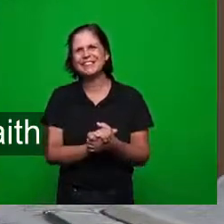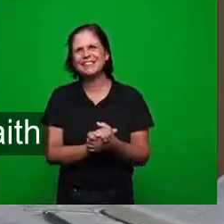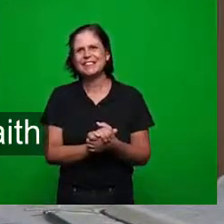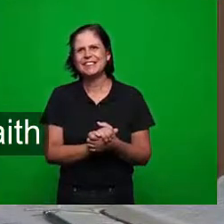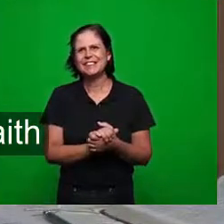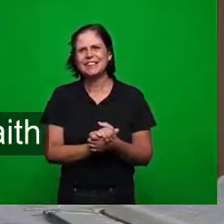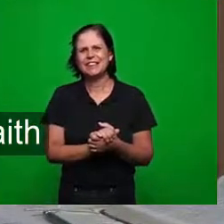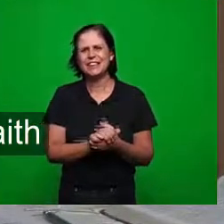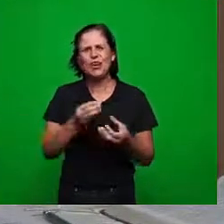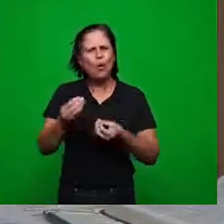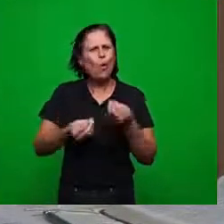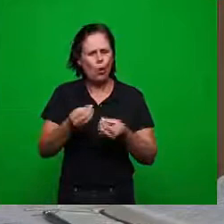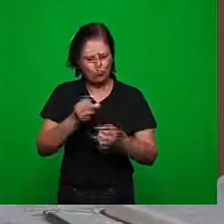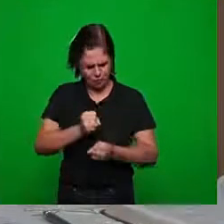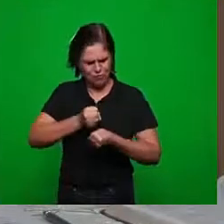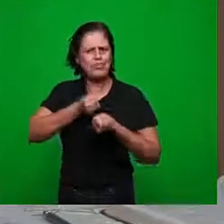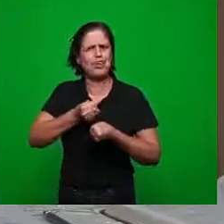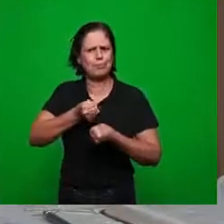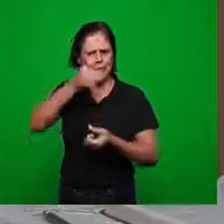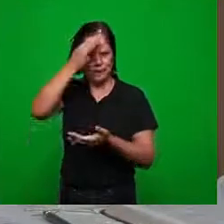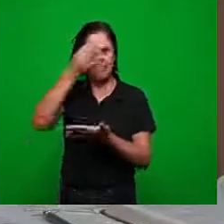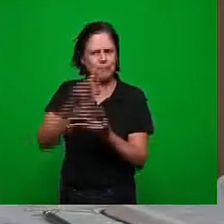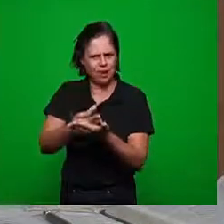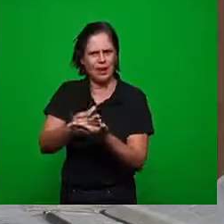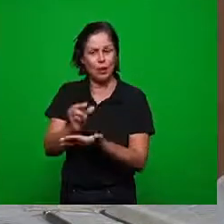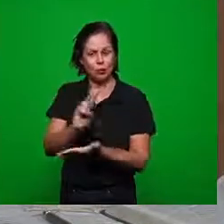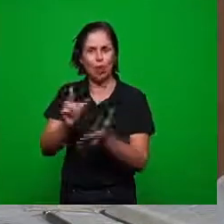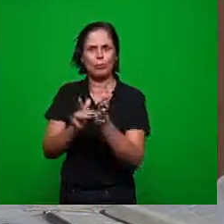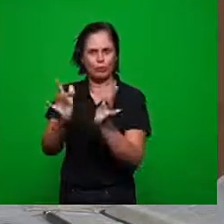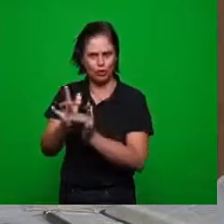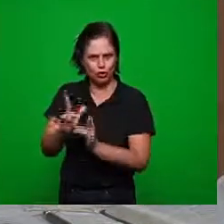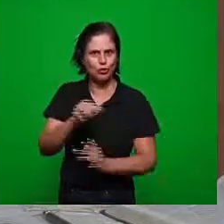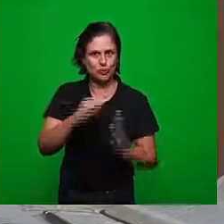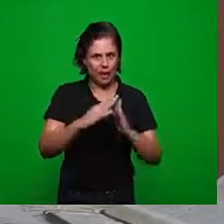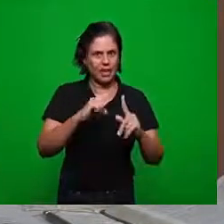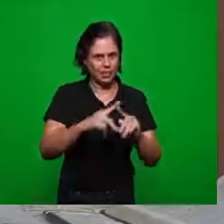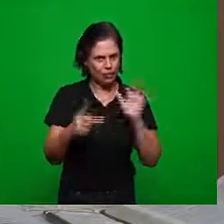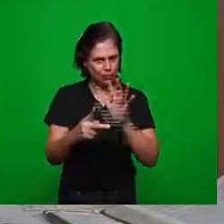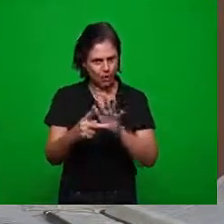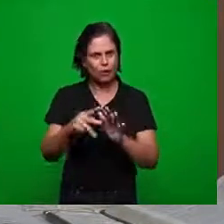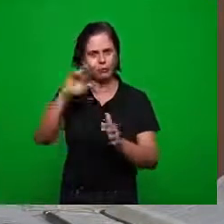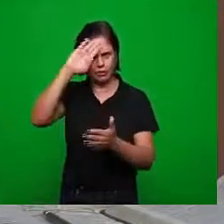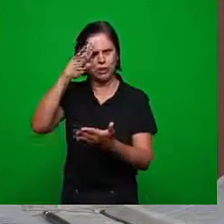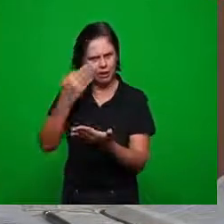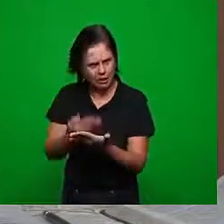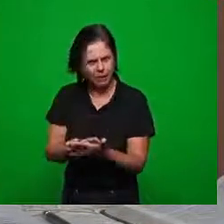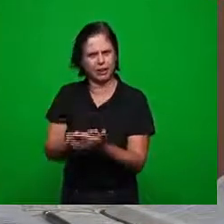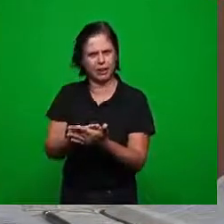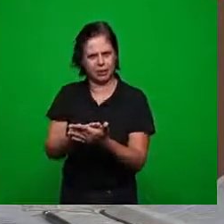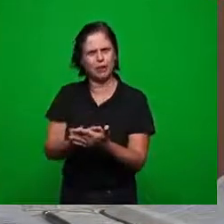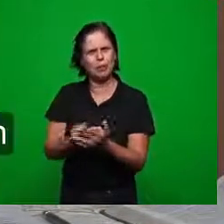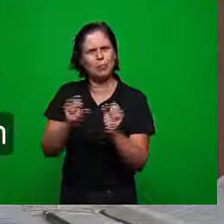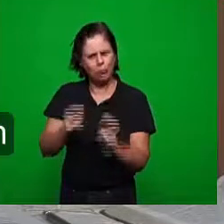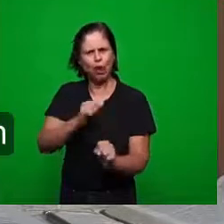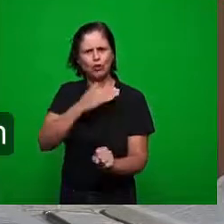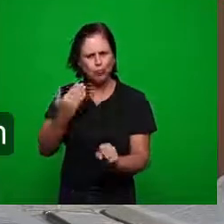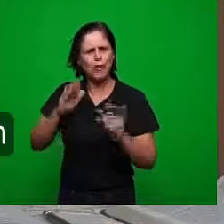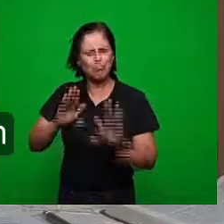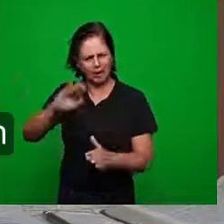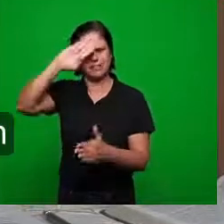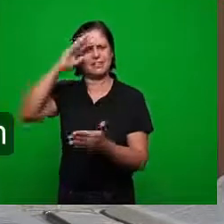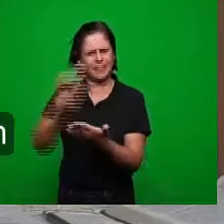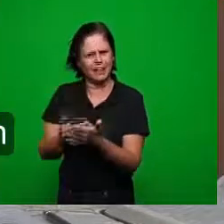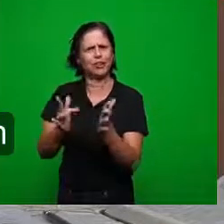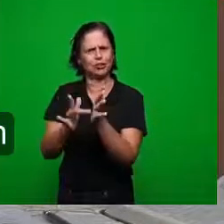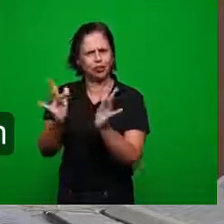que era a firmeza da fé no nome de jesus até mesmo diante da morte uma expressão aqui falando a respeito da operação